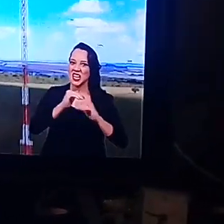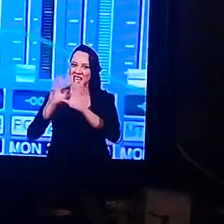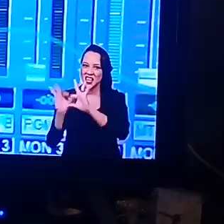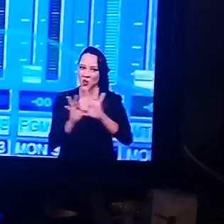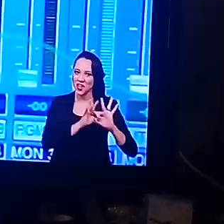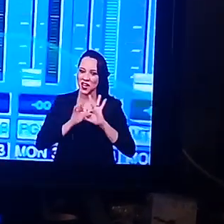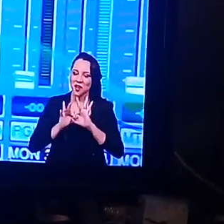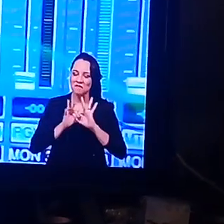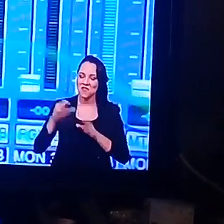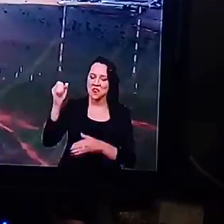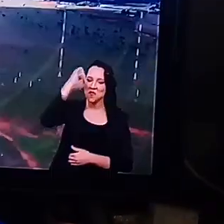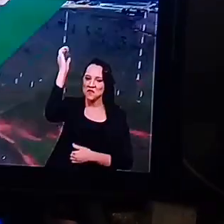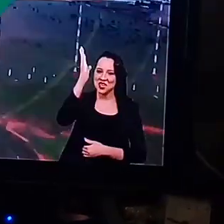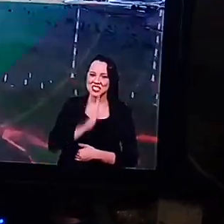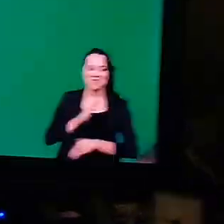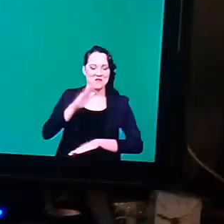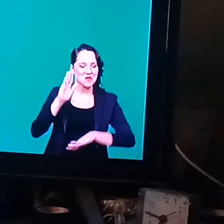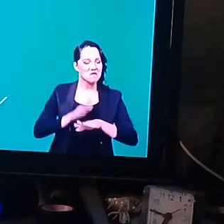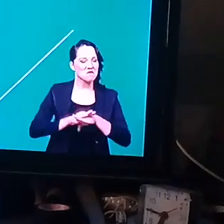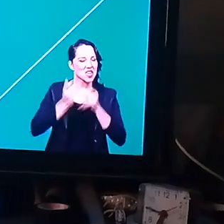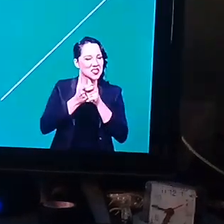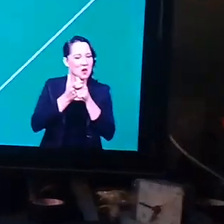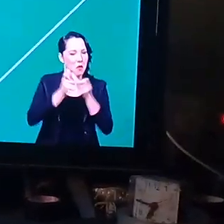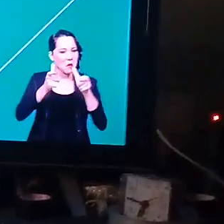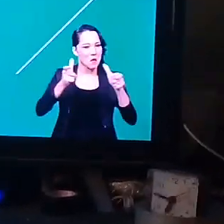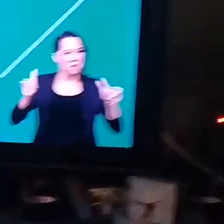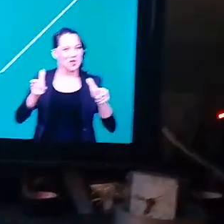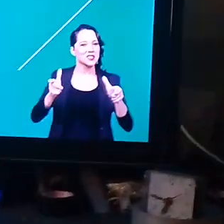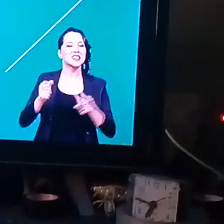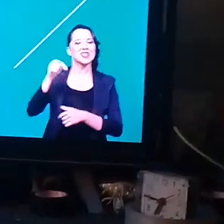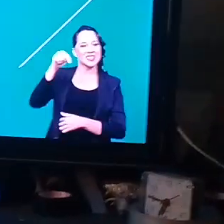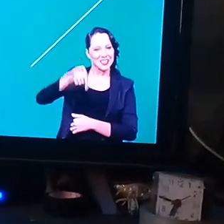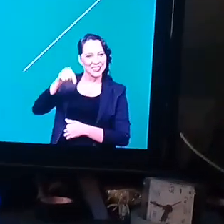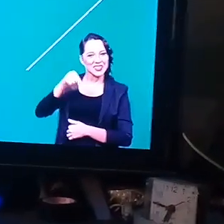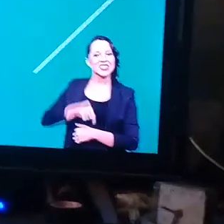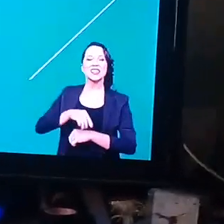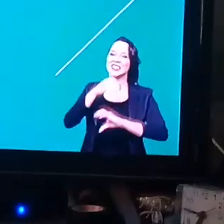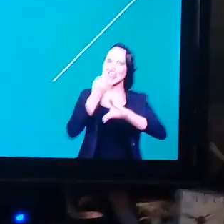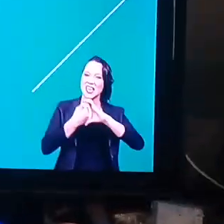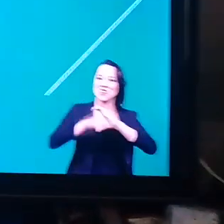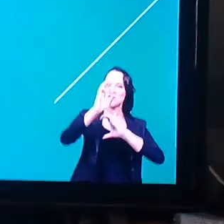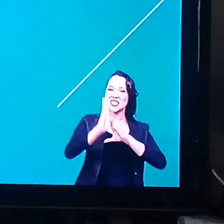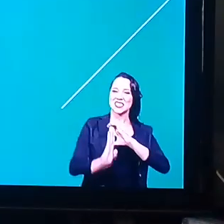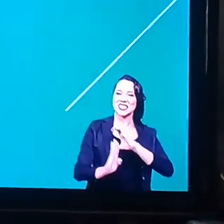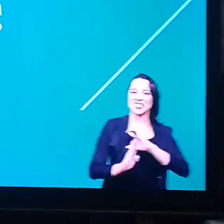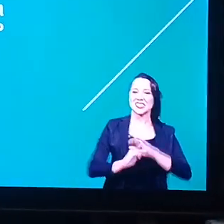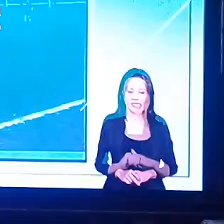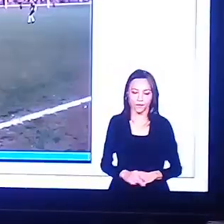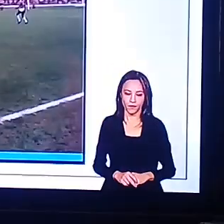tem o cavalo Interessante Que o cavalo É usado Para ecoterapia